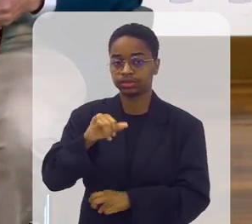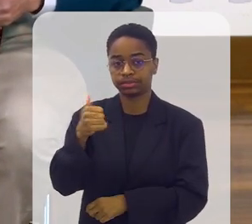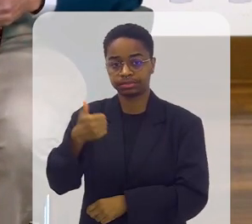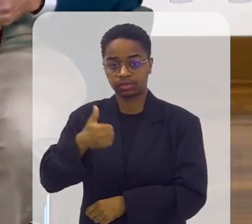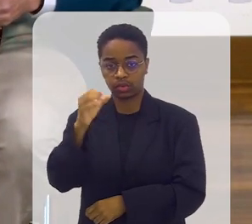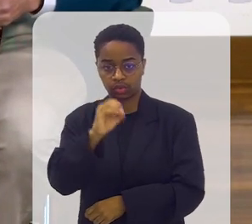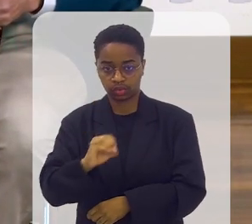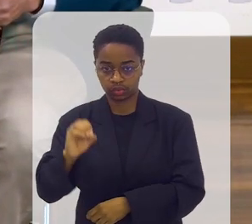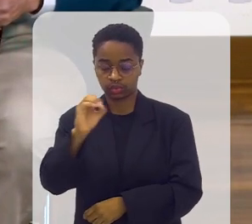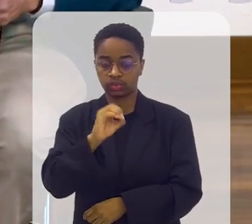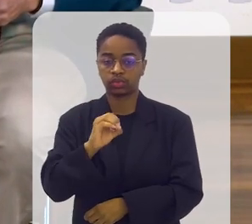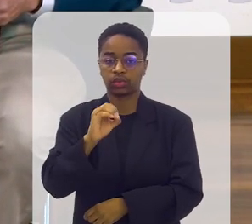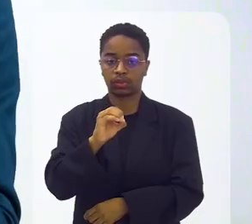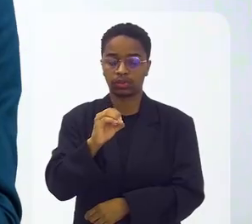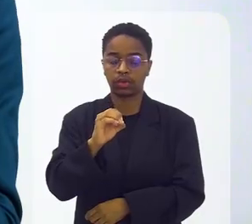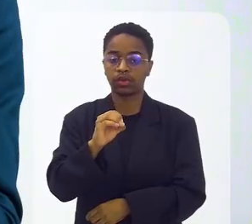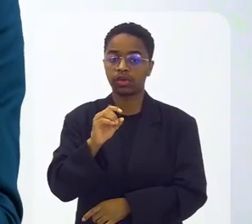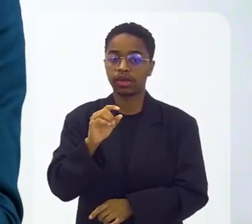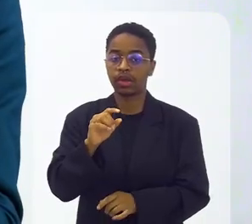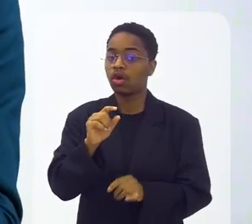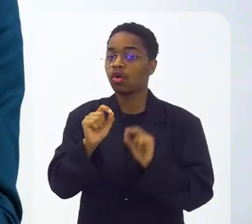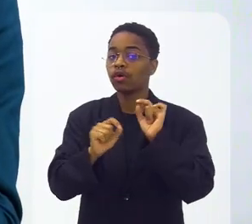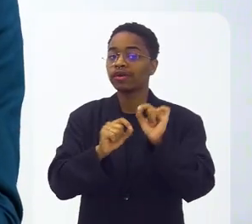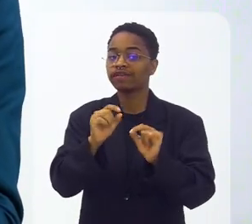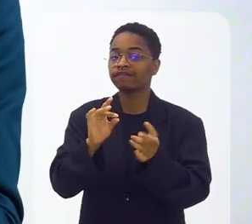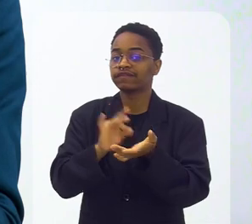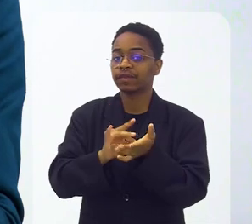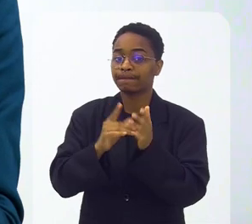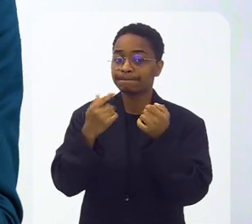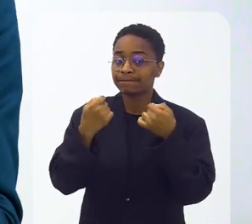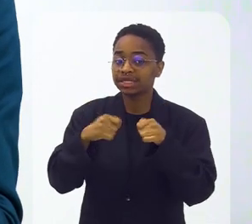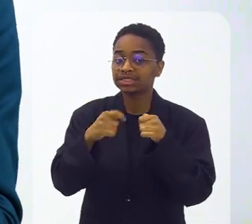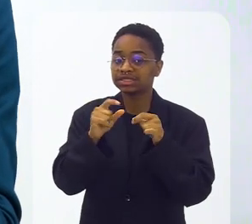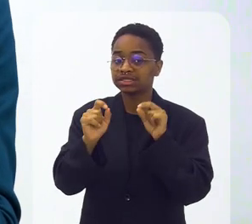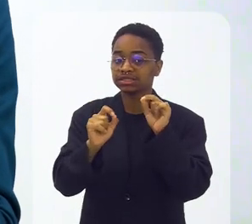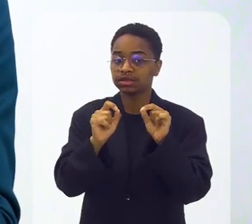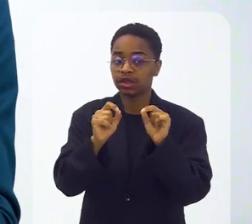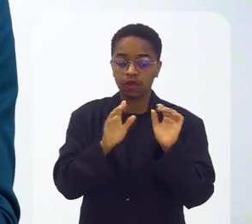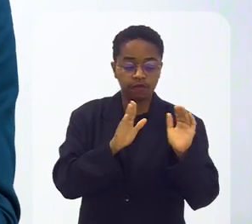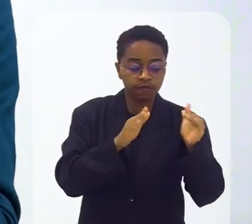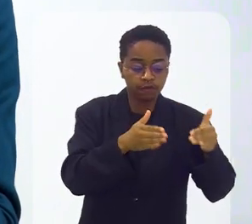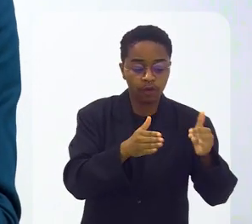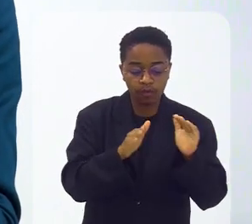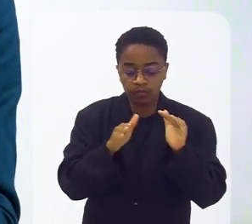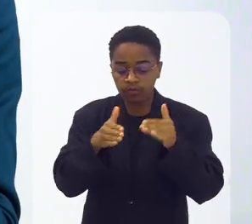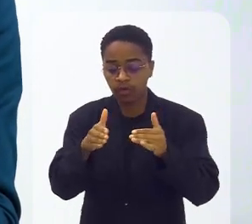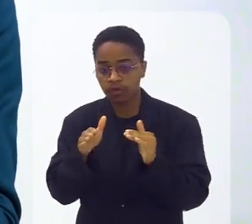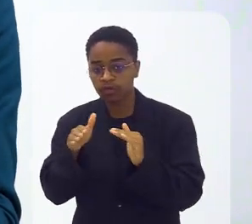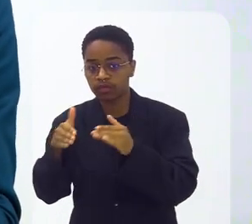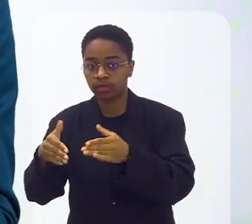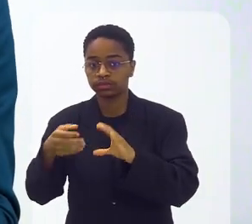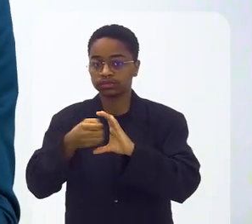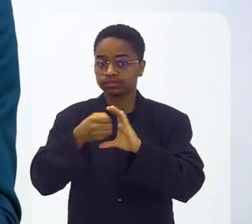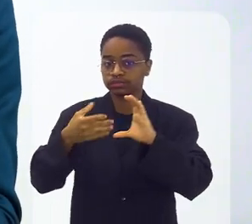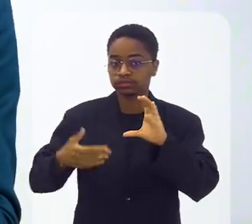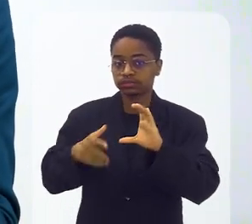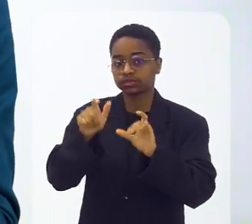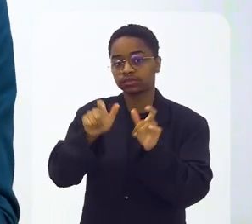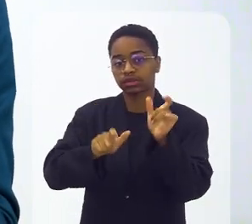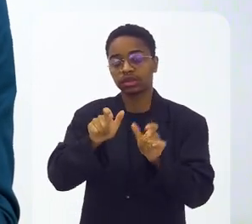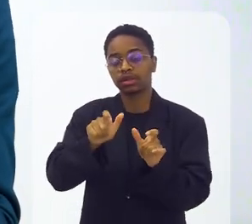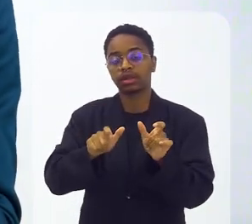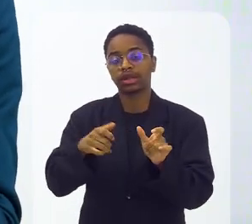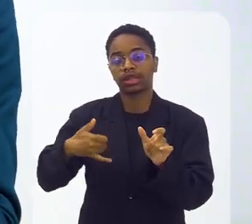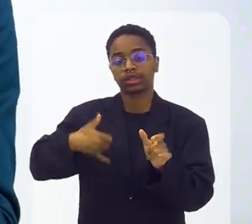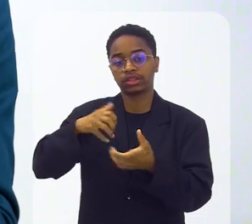outubro, Dia Internacional da Pessoa Idosa, e que é preciso dar recortes em relação a essa definição de pessoa